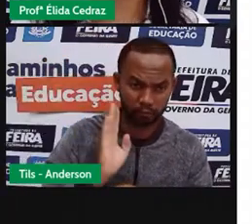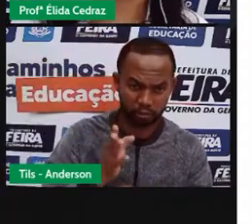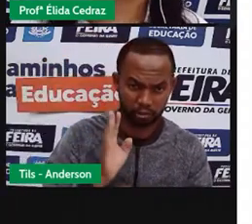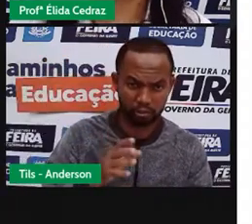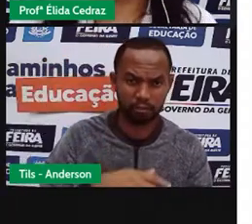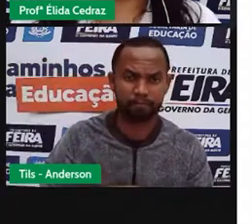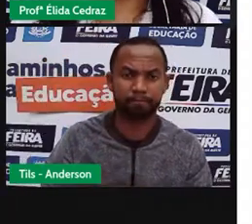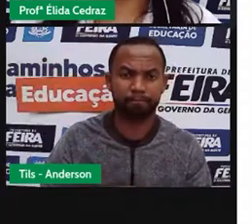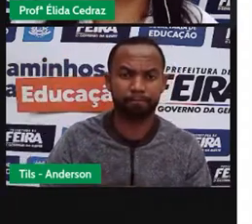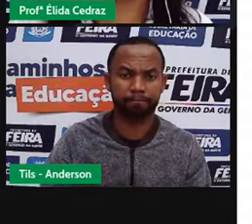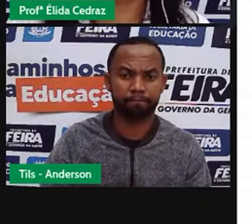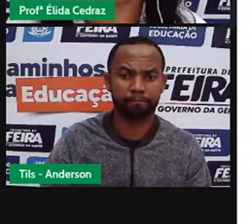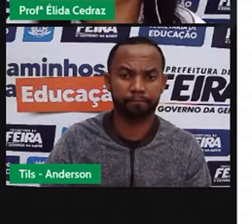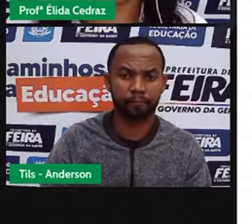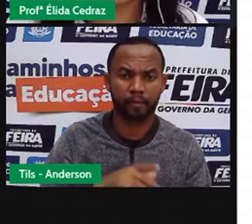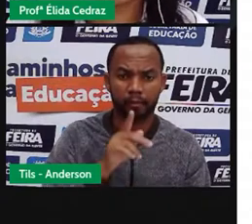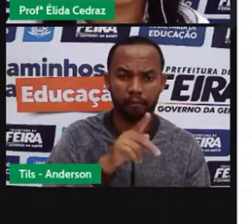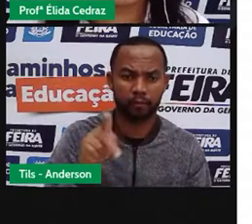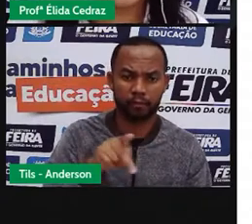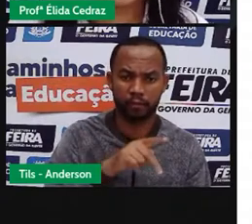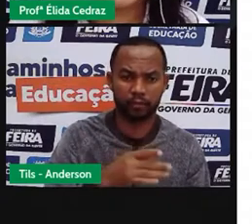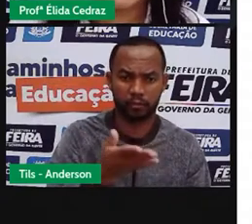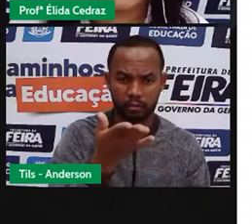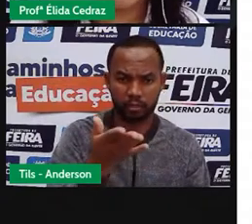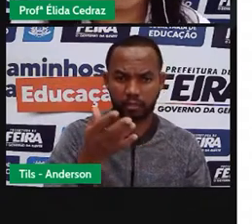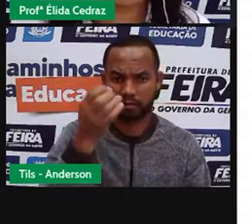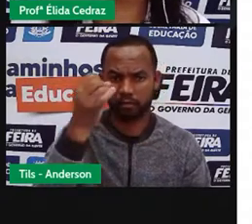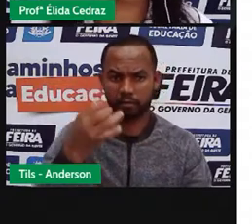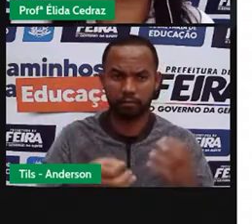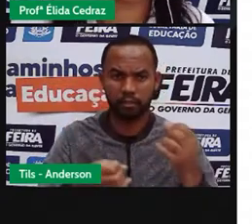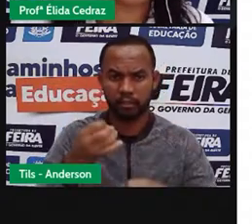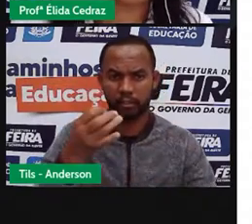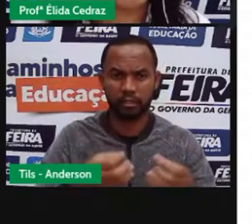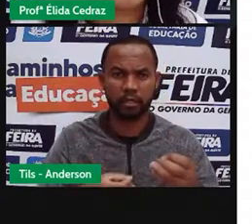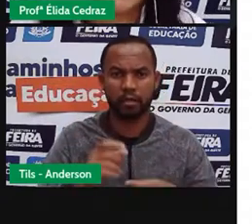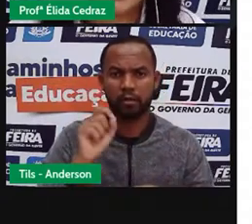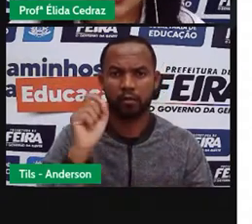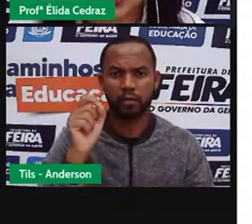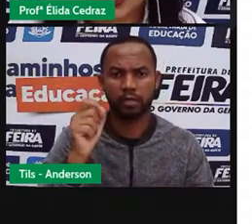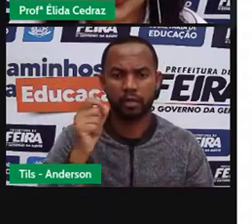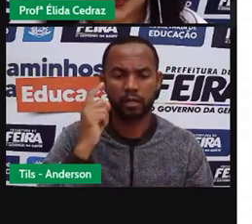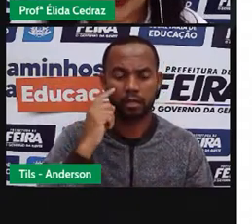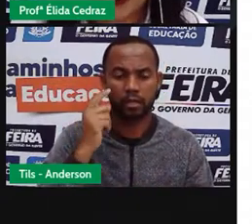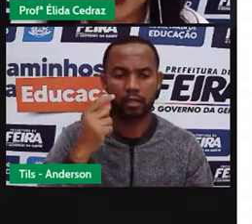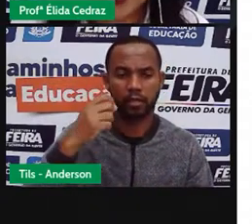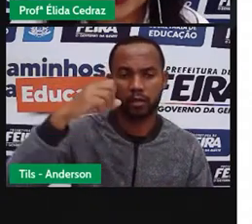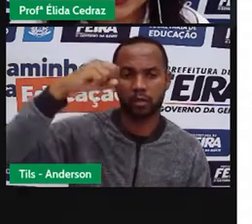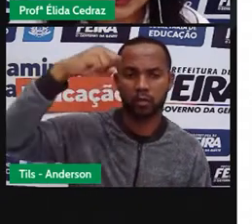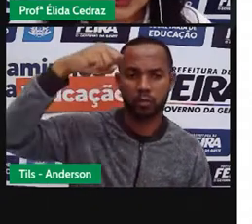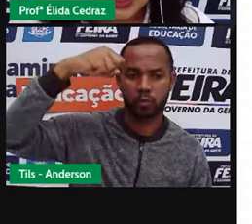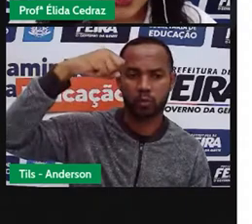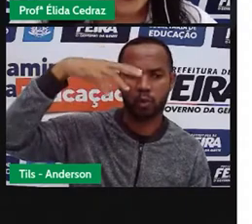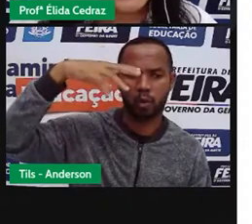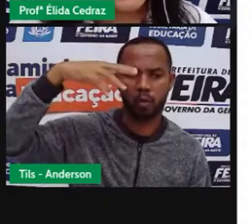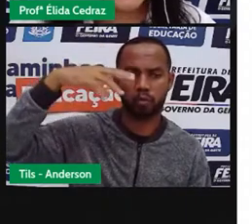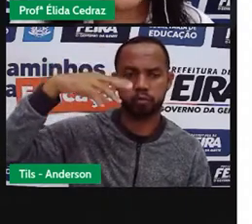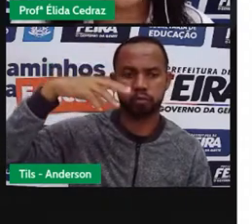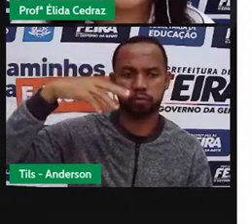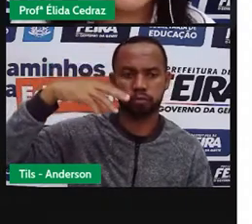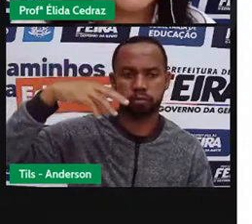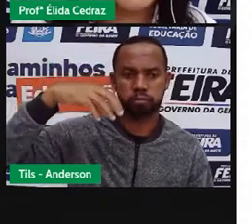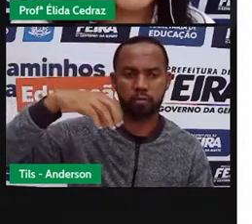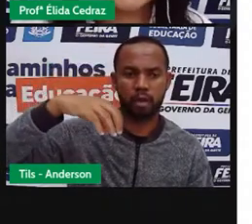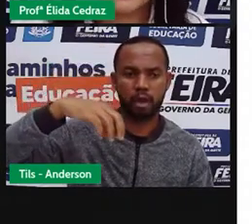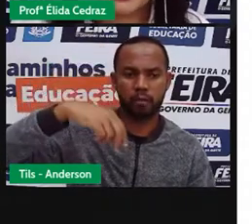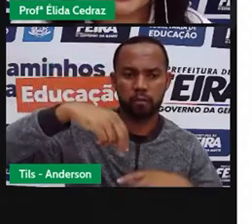Pois é. A professora quer explicar para você agora esse termo. Movimento aparente do Sol. O Sol